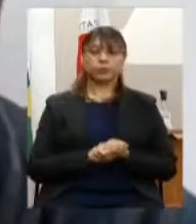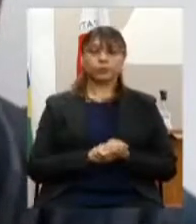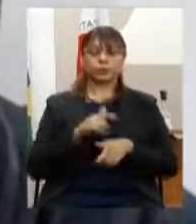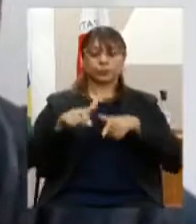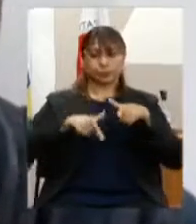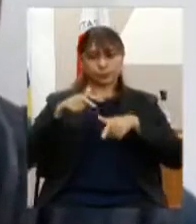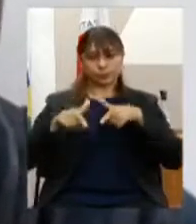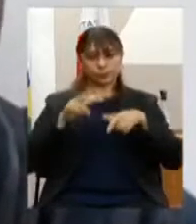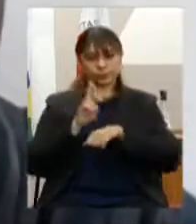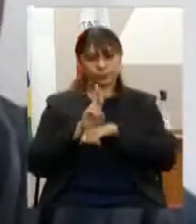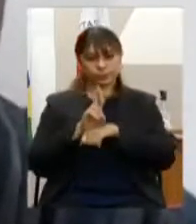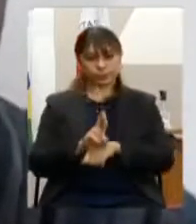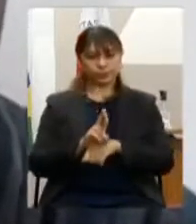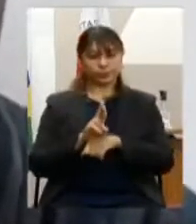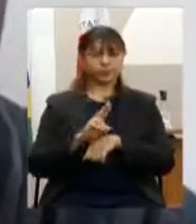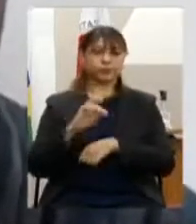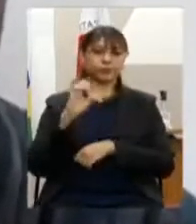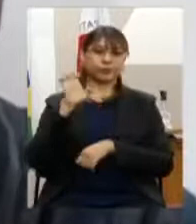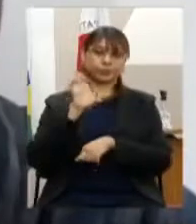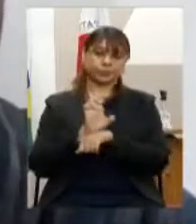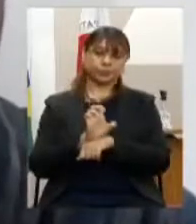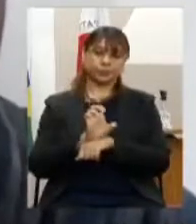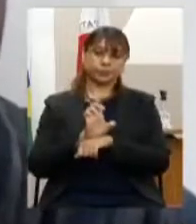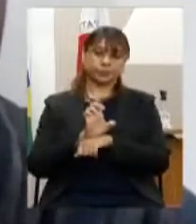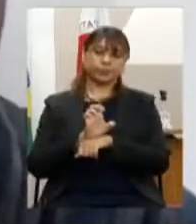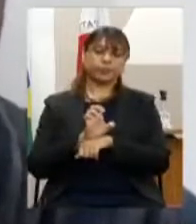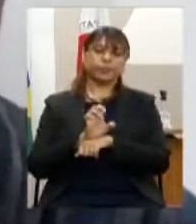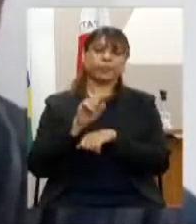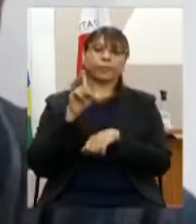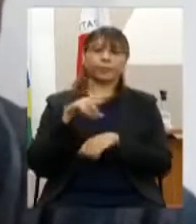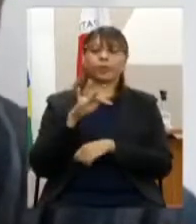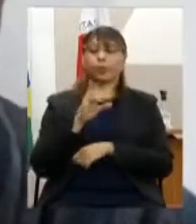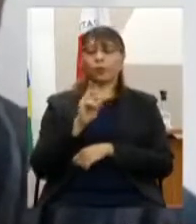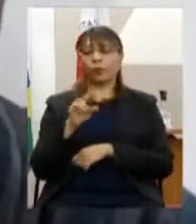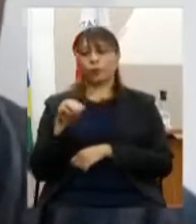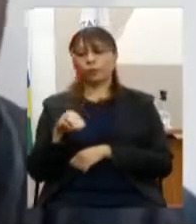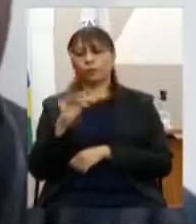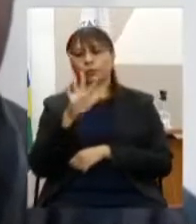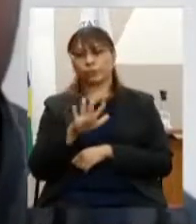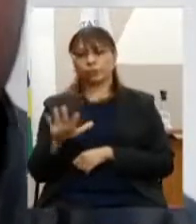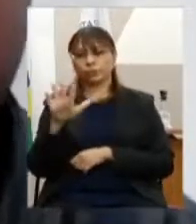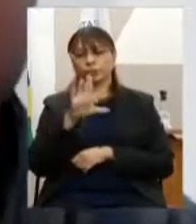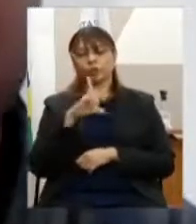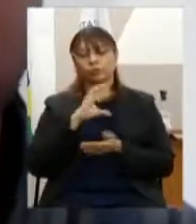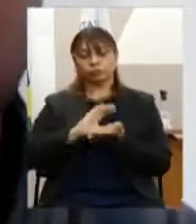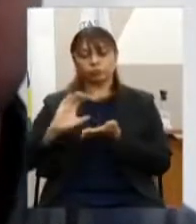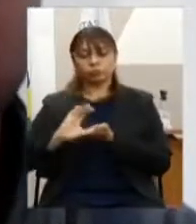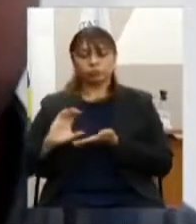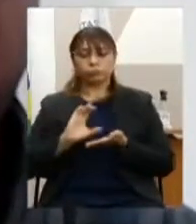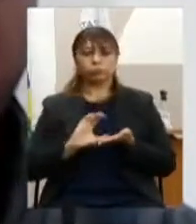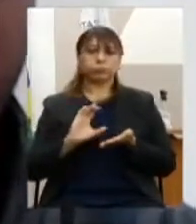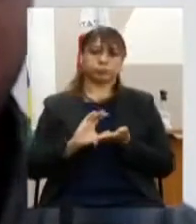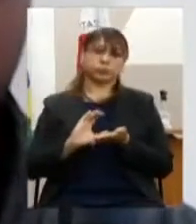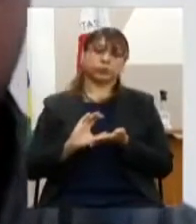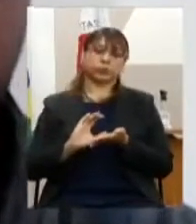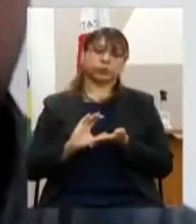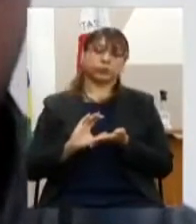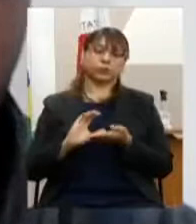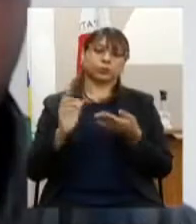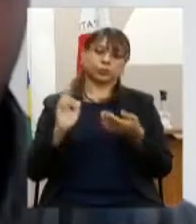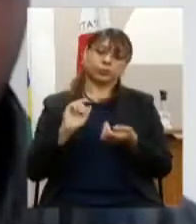representantes do Estado nos fóruns federais que definem os investimentos a serem realizados no sistema elétrico.